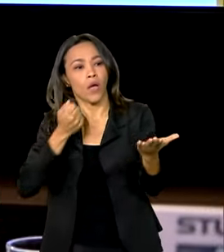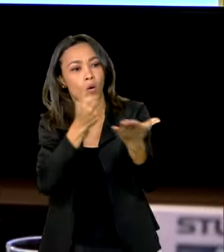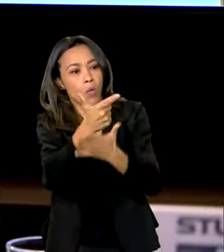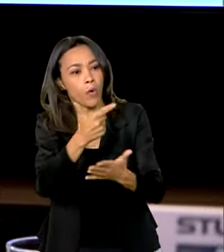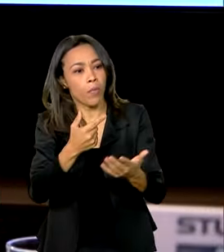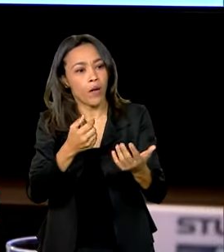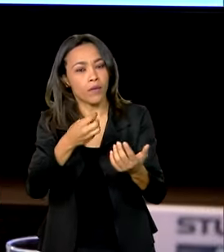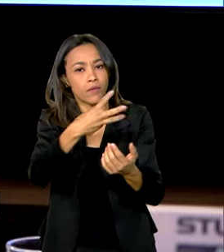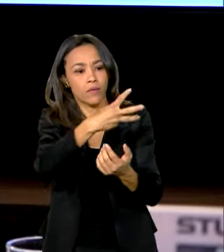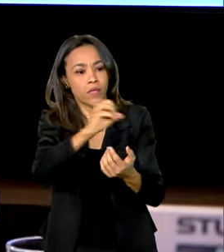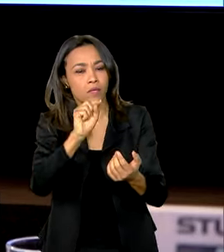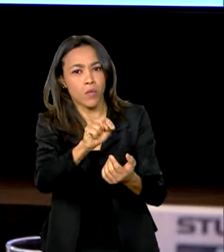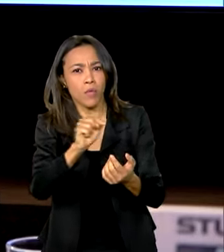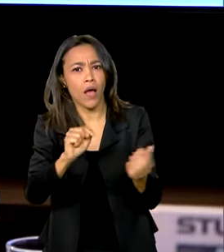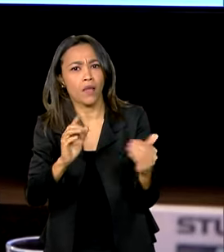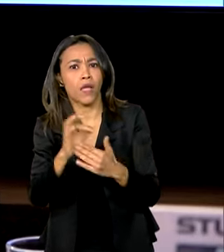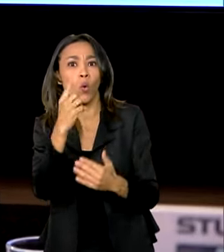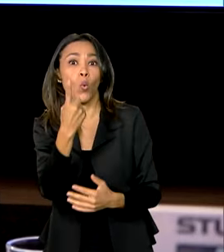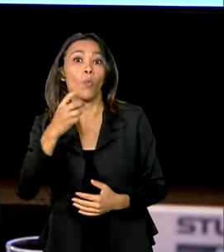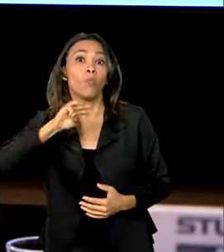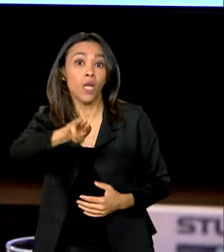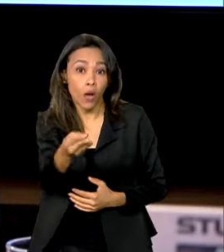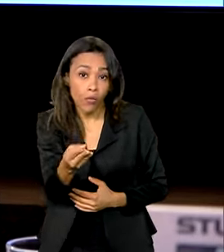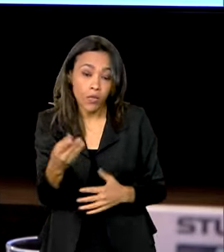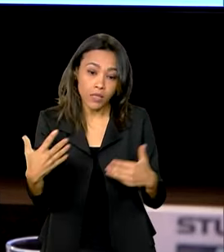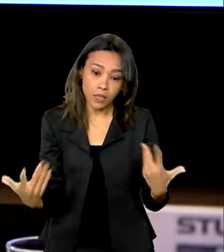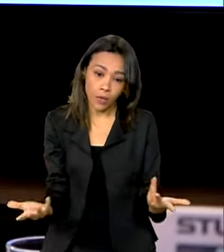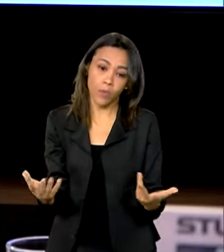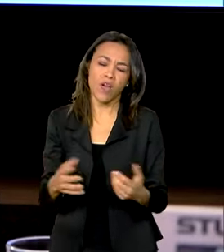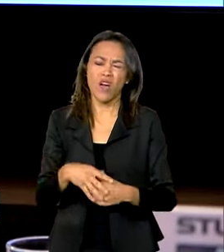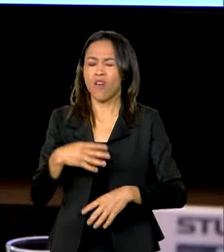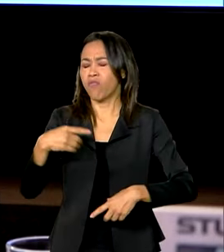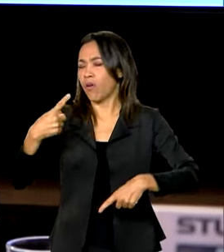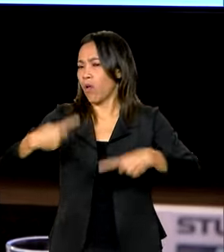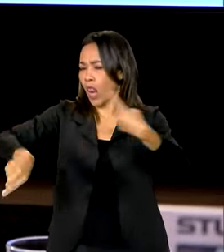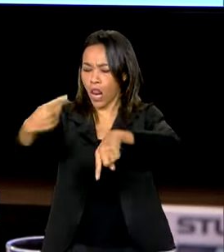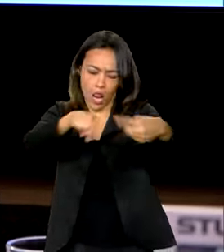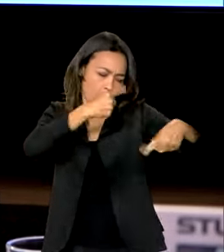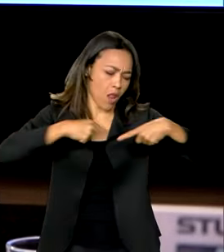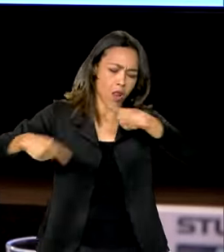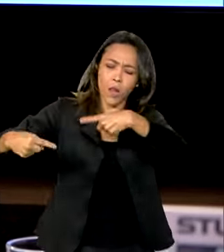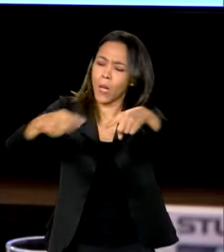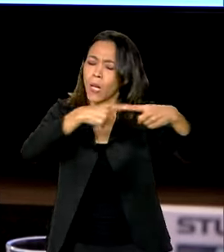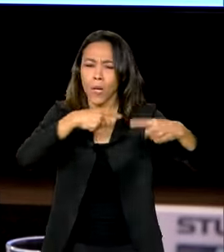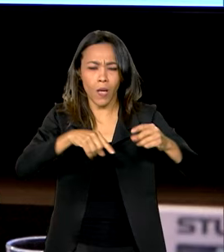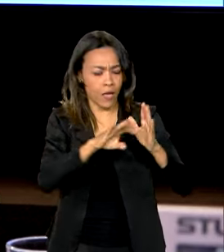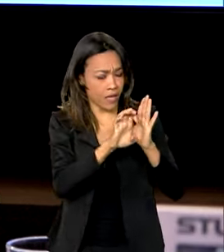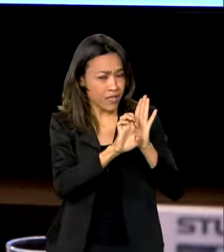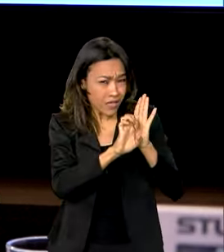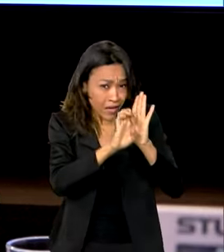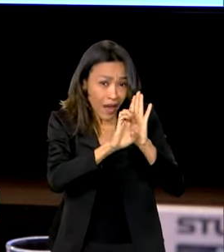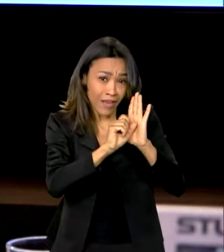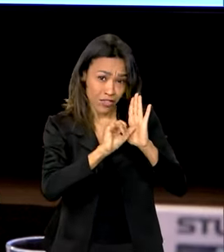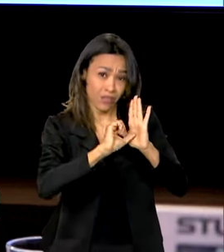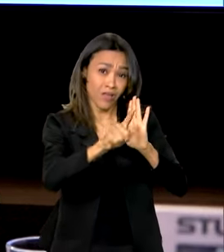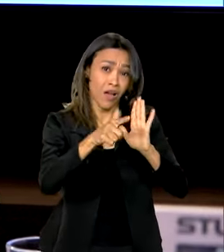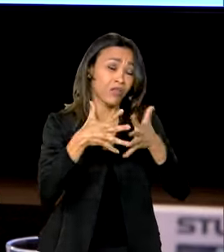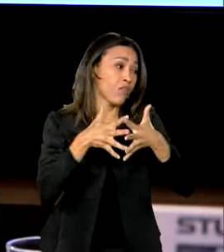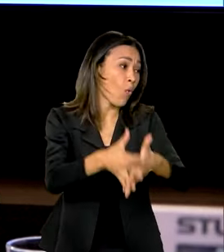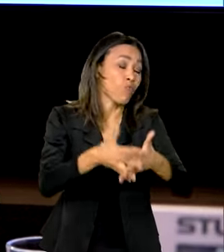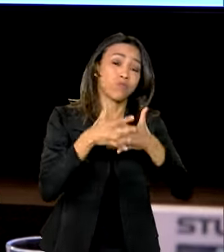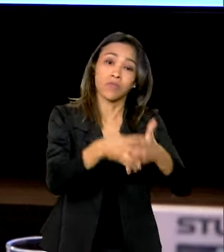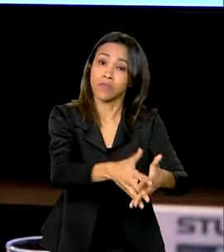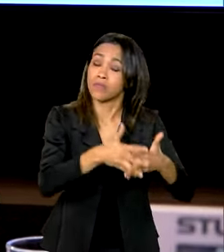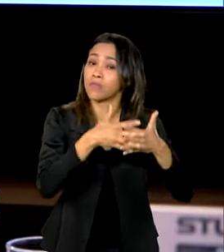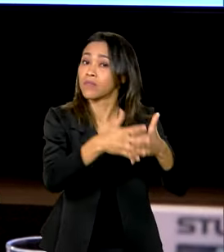mil toneladas podendo chegar a um milhão de toneladas. Bom, foi toda uma polêmica esse edital, depois que a gente sabe, só